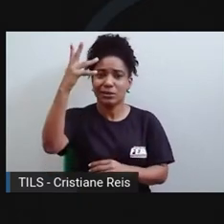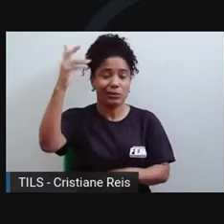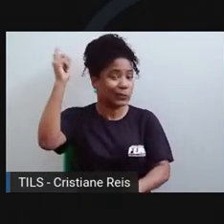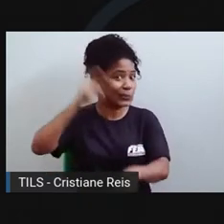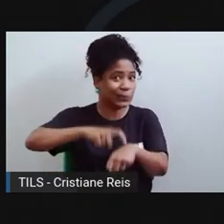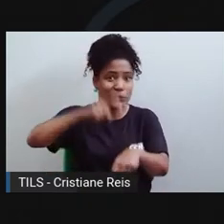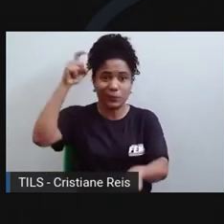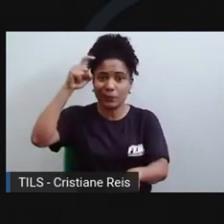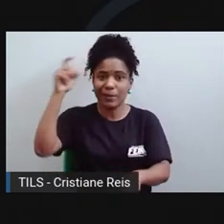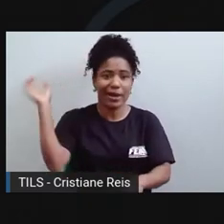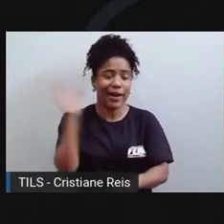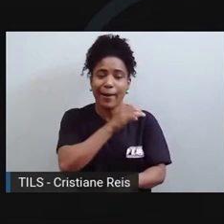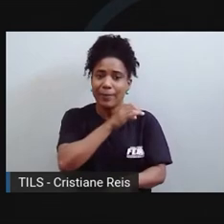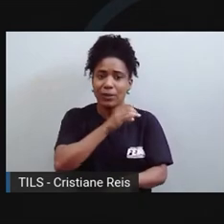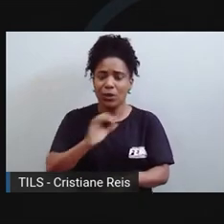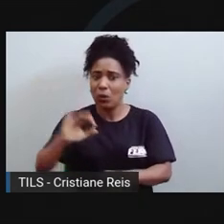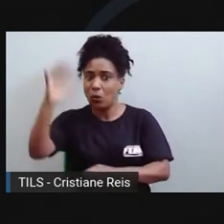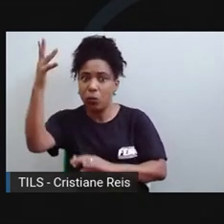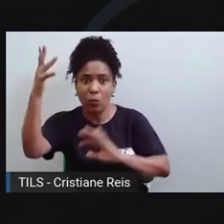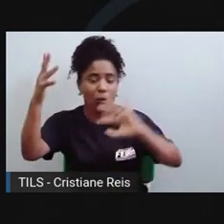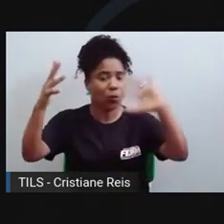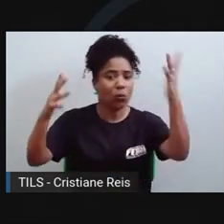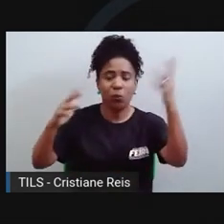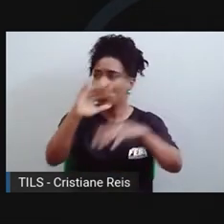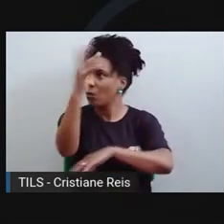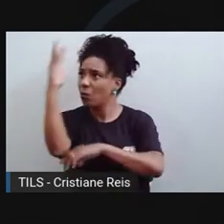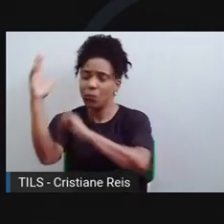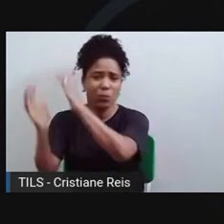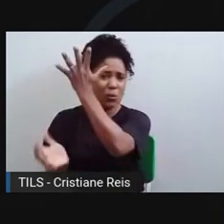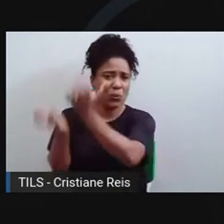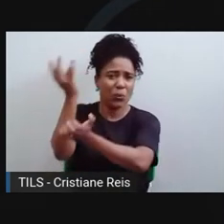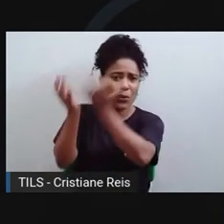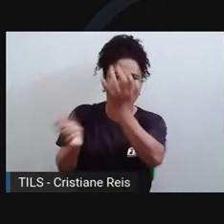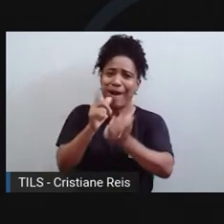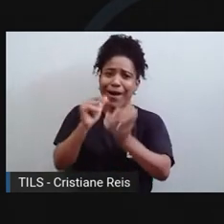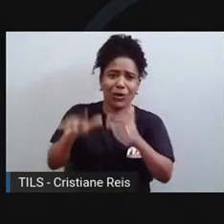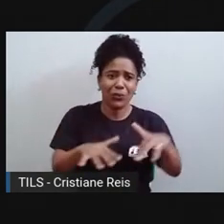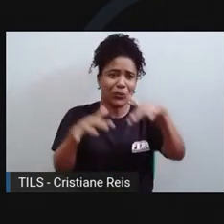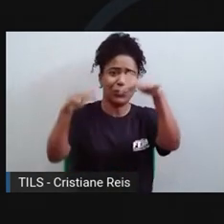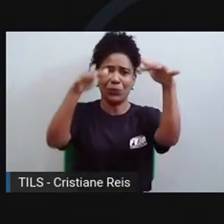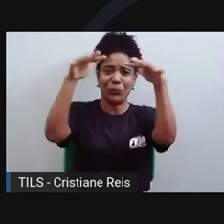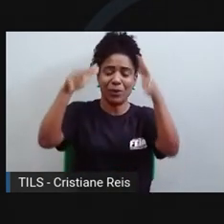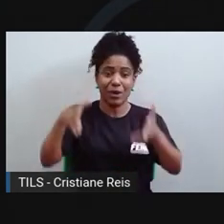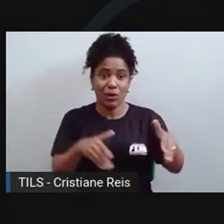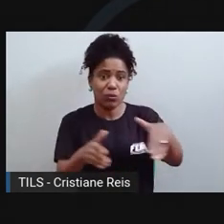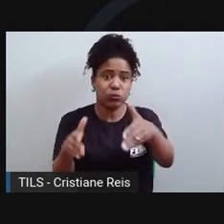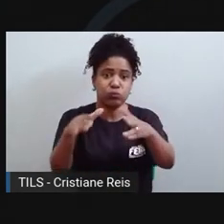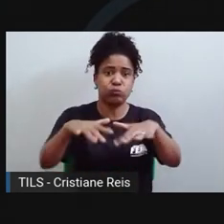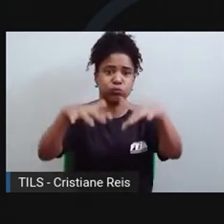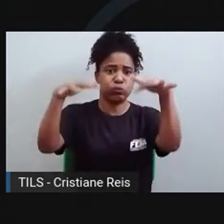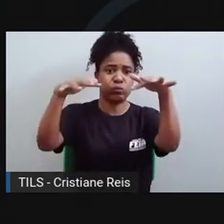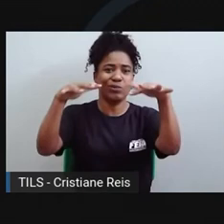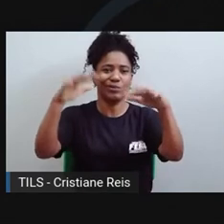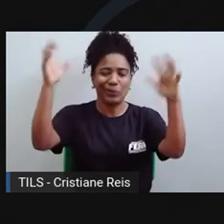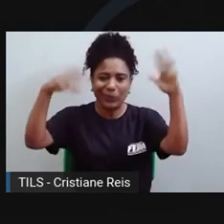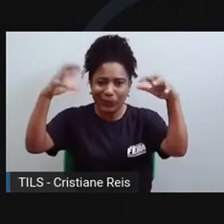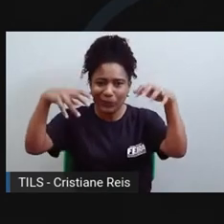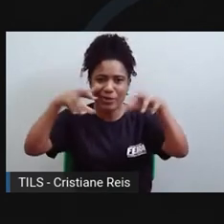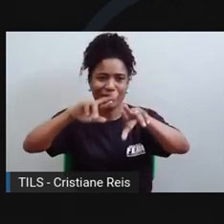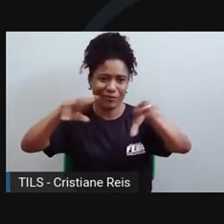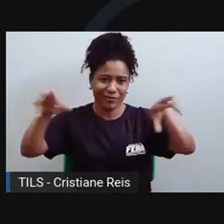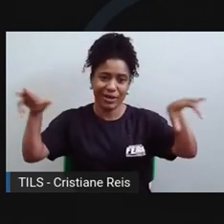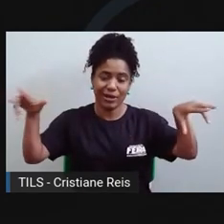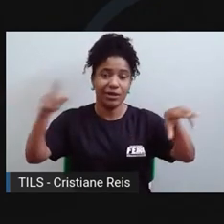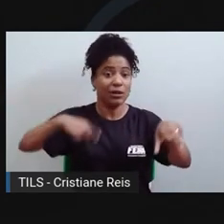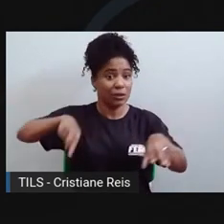simultânea de todos eles e de uma maneira muito intensa vem surpreendendo mesmo aqueles que já alertavam para esse tipo de